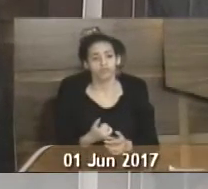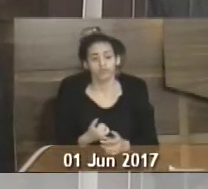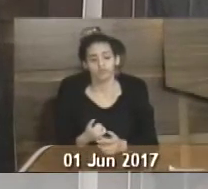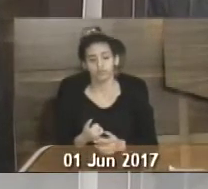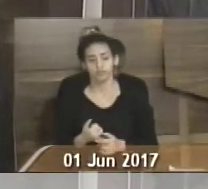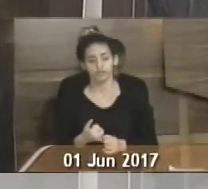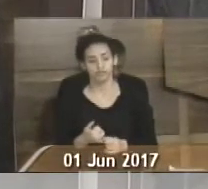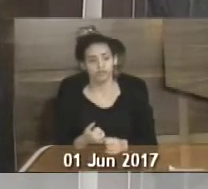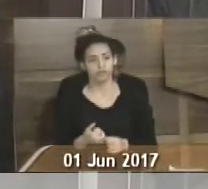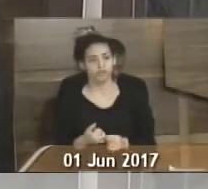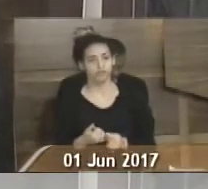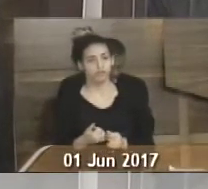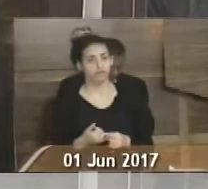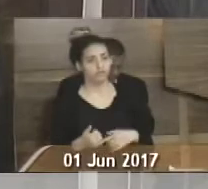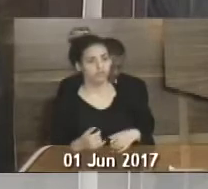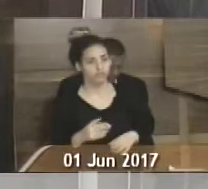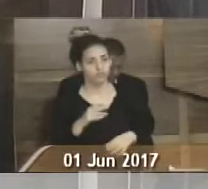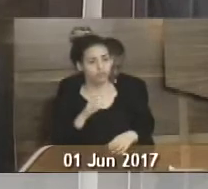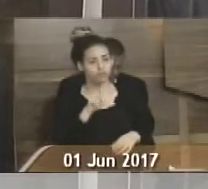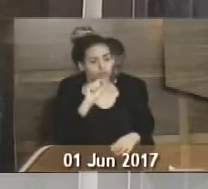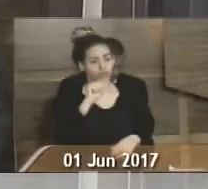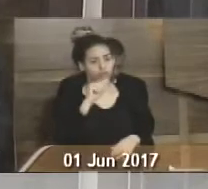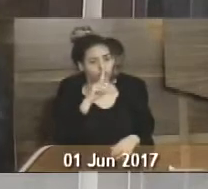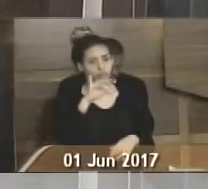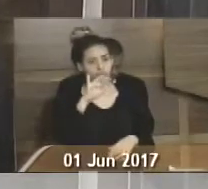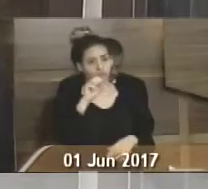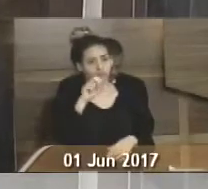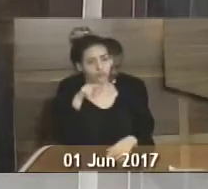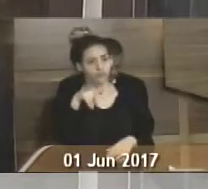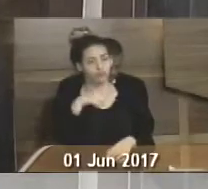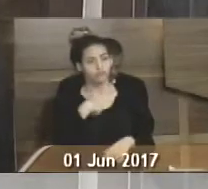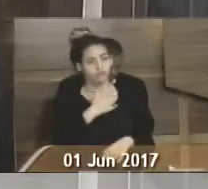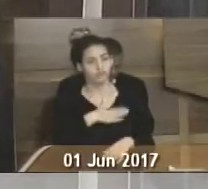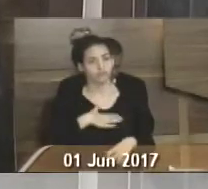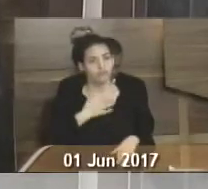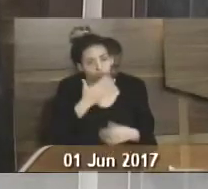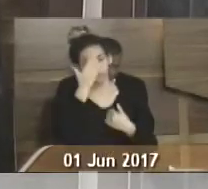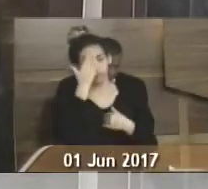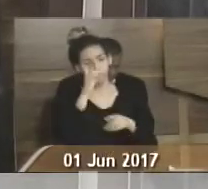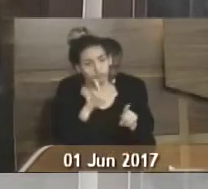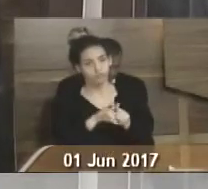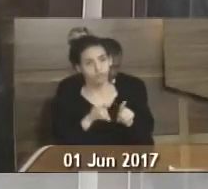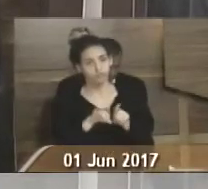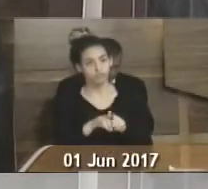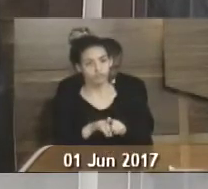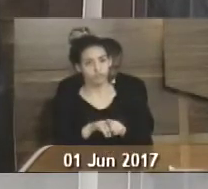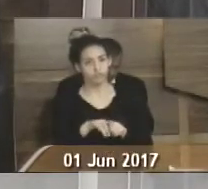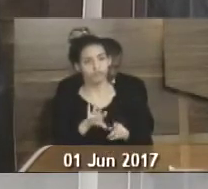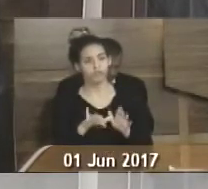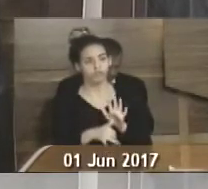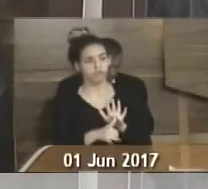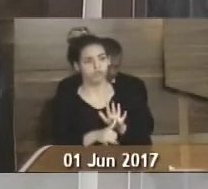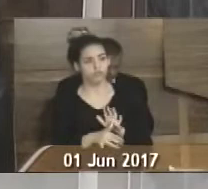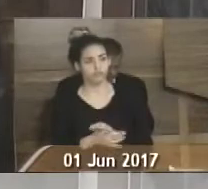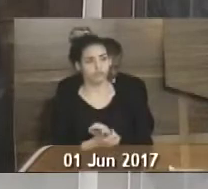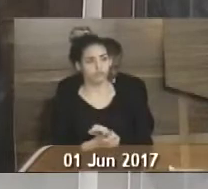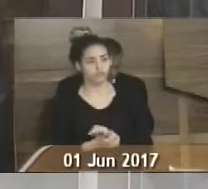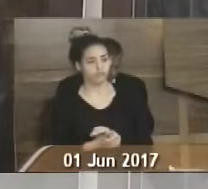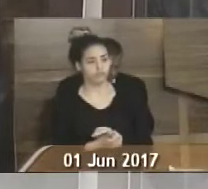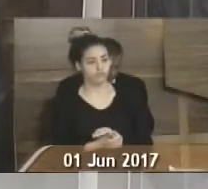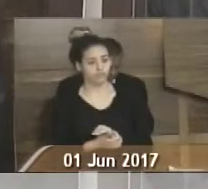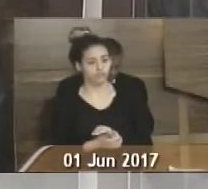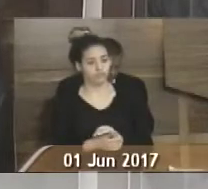prefeito, aí do doutor Adilson Bernardo. Gostaria de agradecer também a Eletro Nucrear